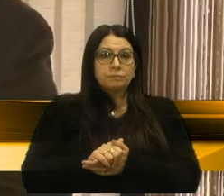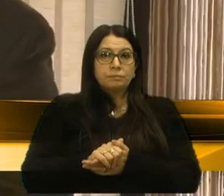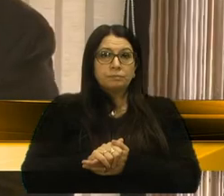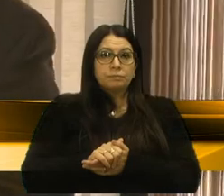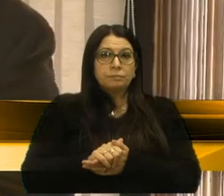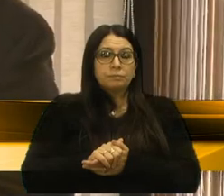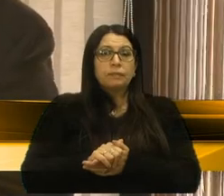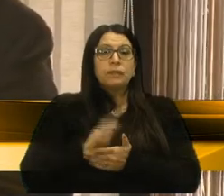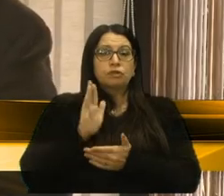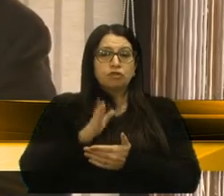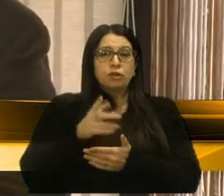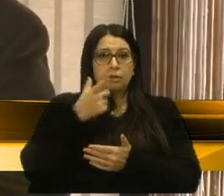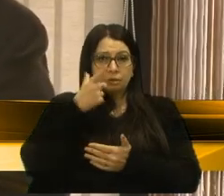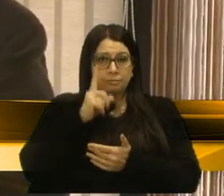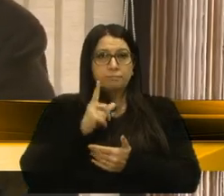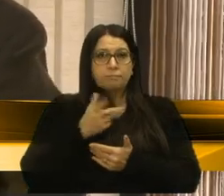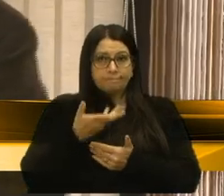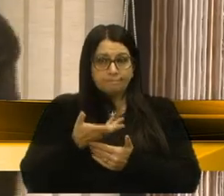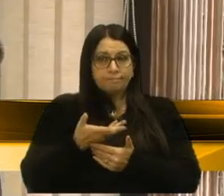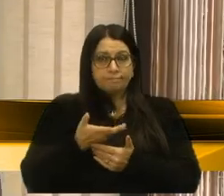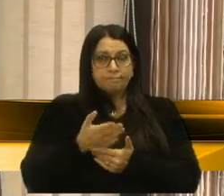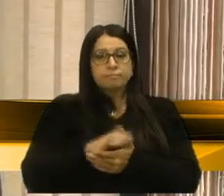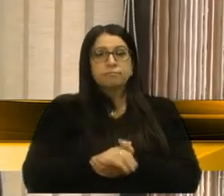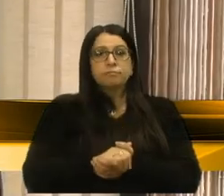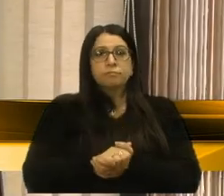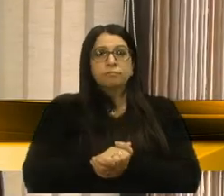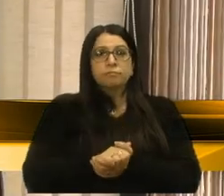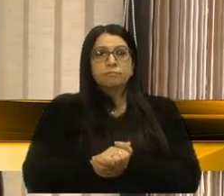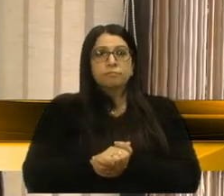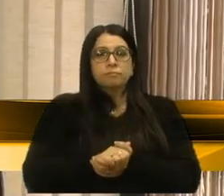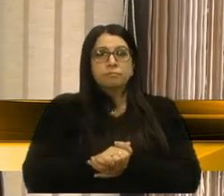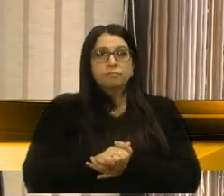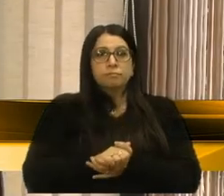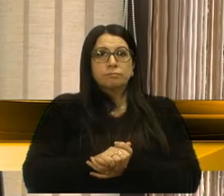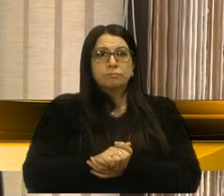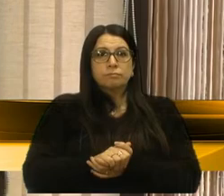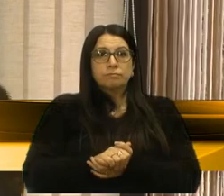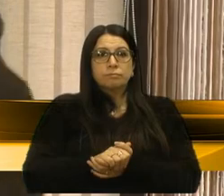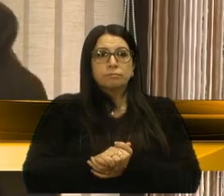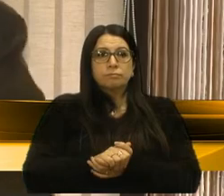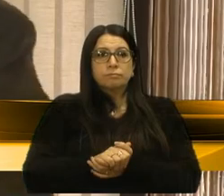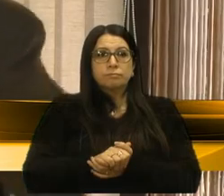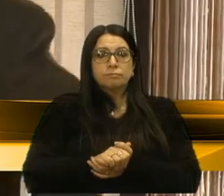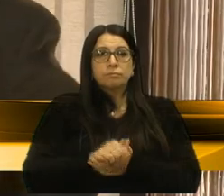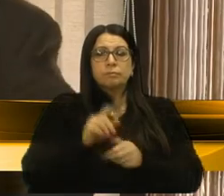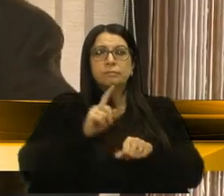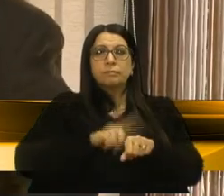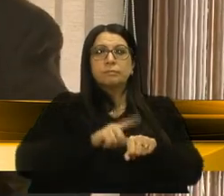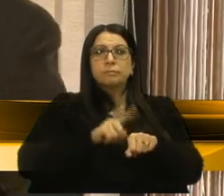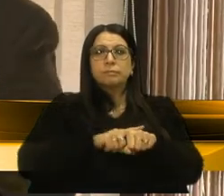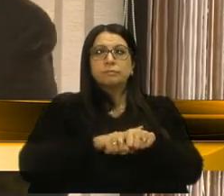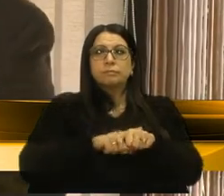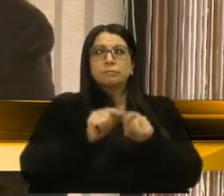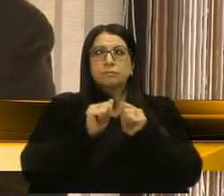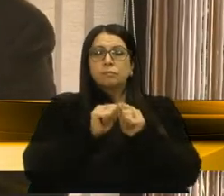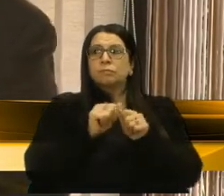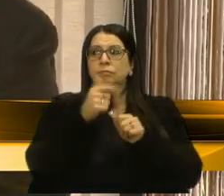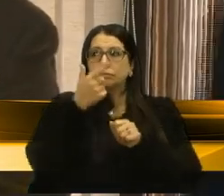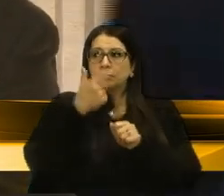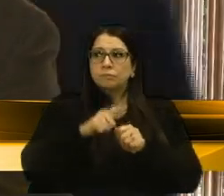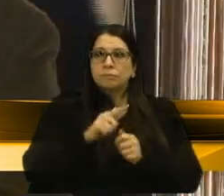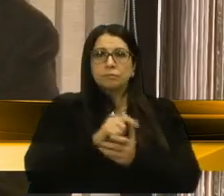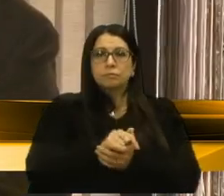já recebendo. Então, nesse momento, estamos aí, mais uma vez,